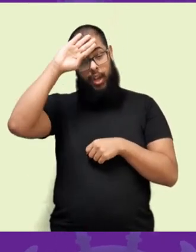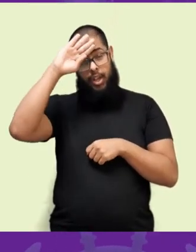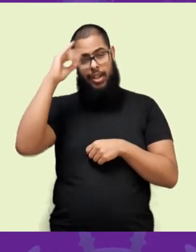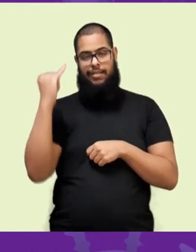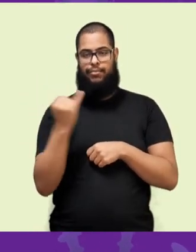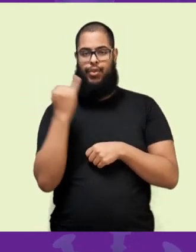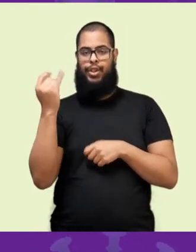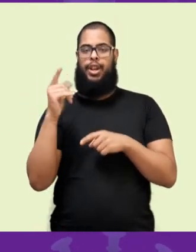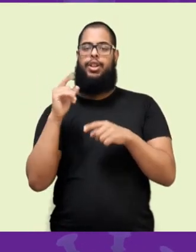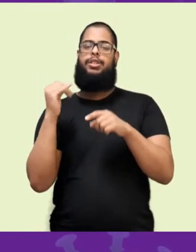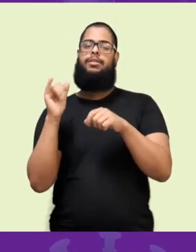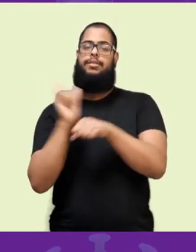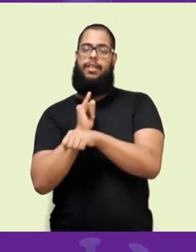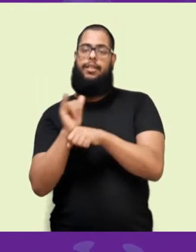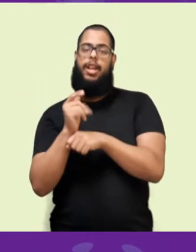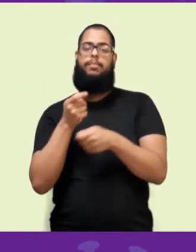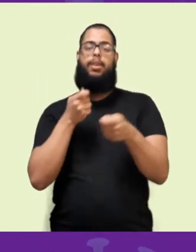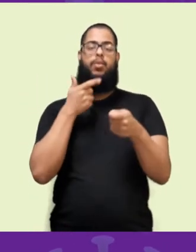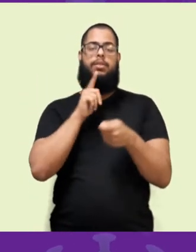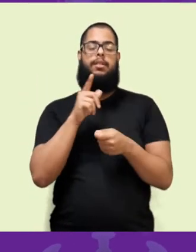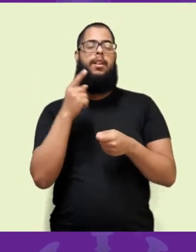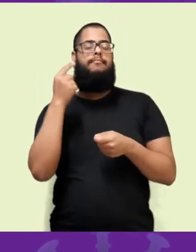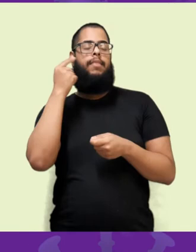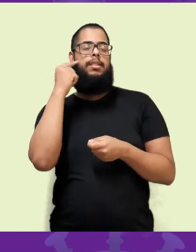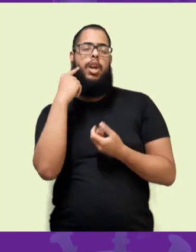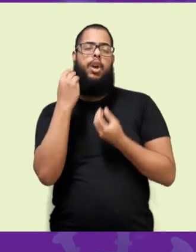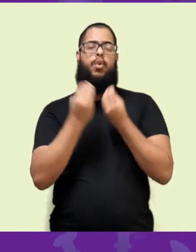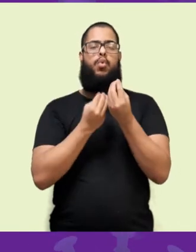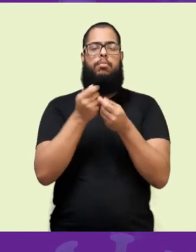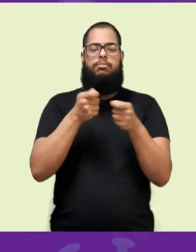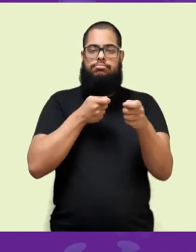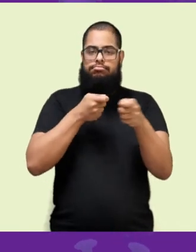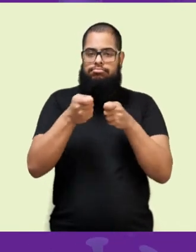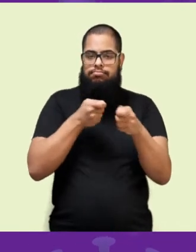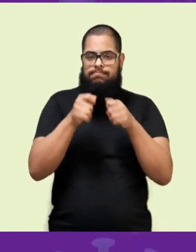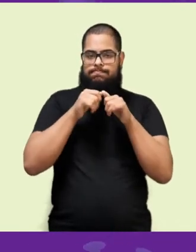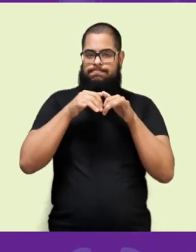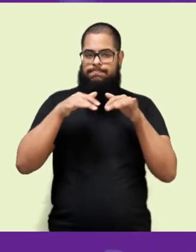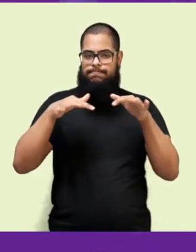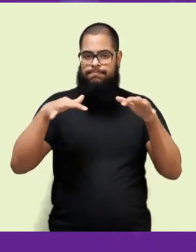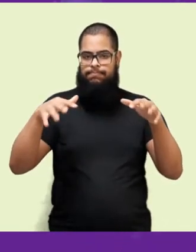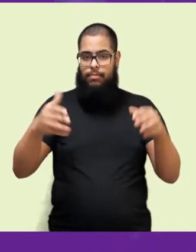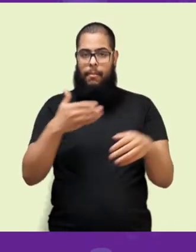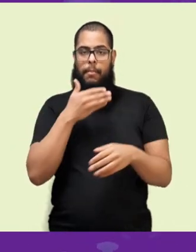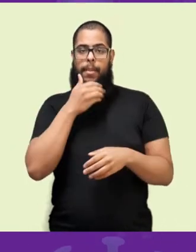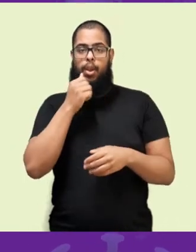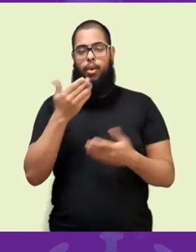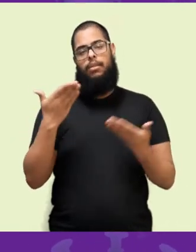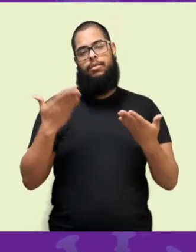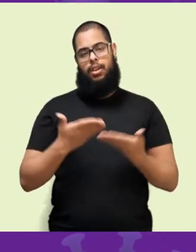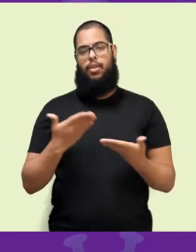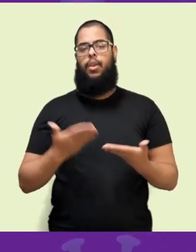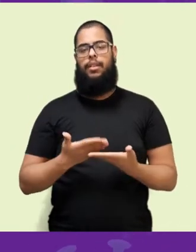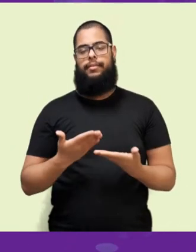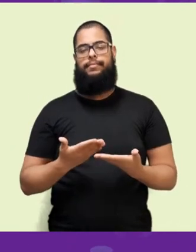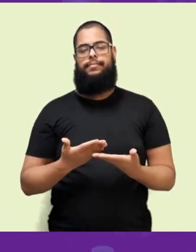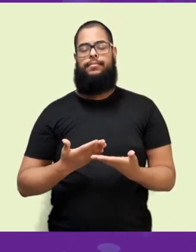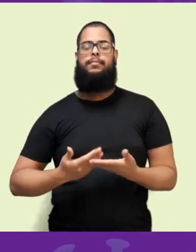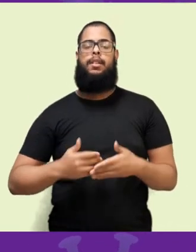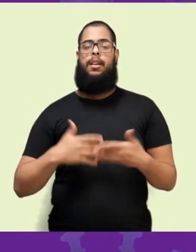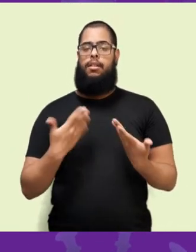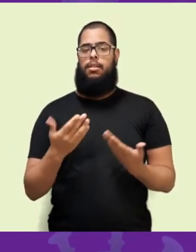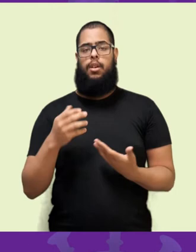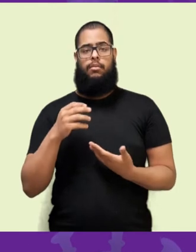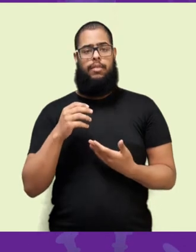seria estratégico para a gente traçar maneiras de controlar a epidemia muito melhores do que a que nós temos adotado